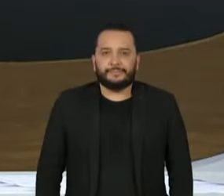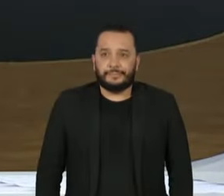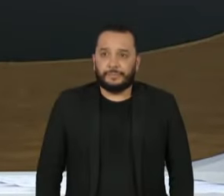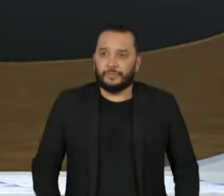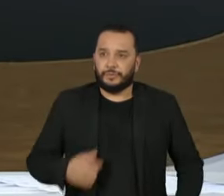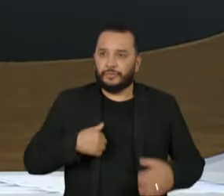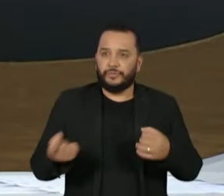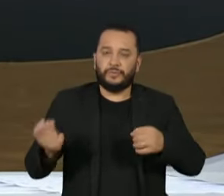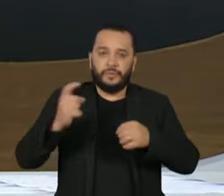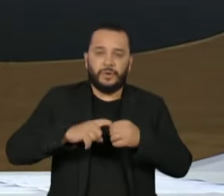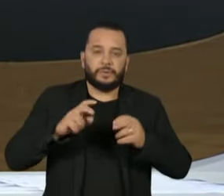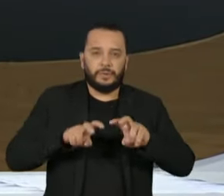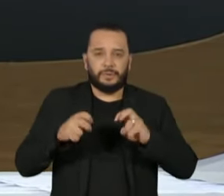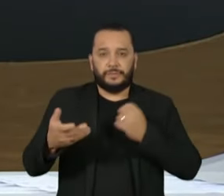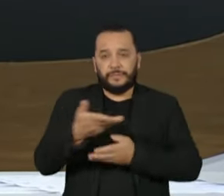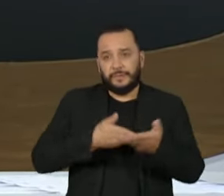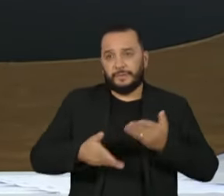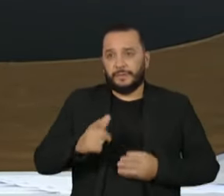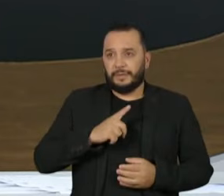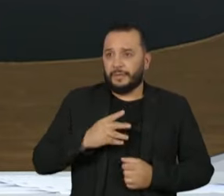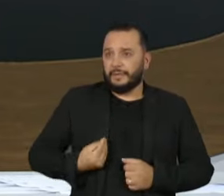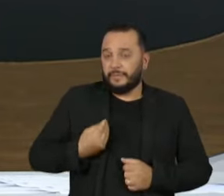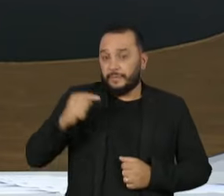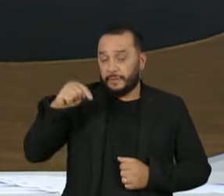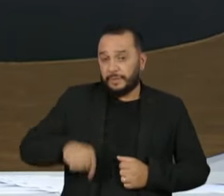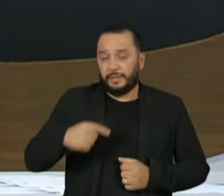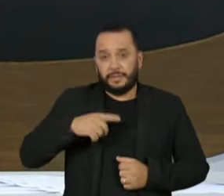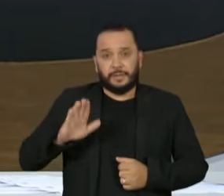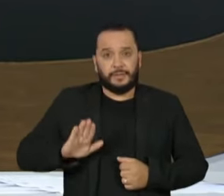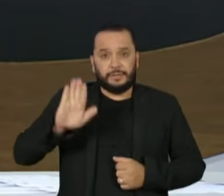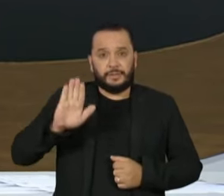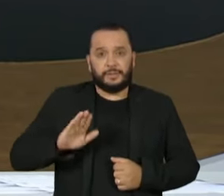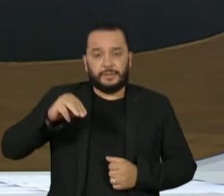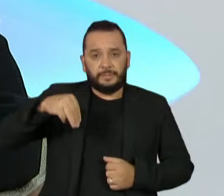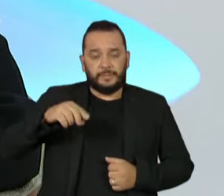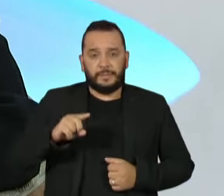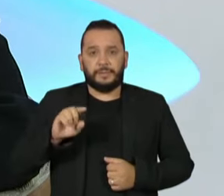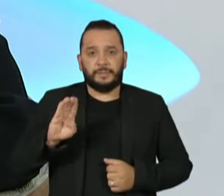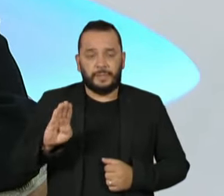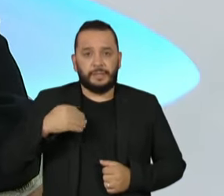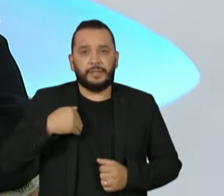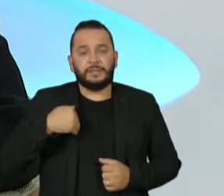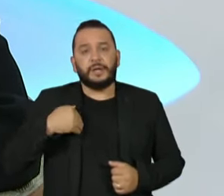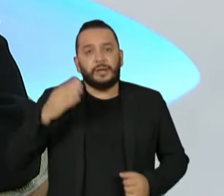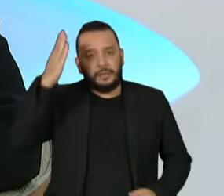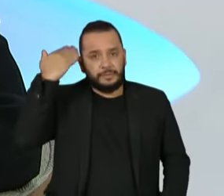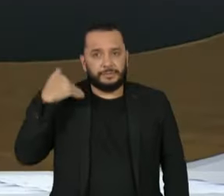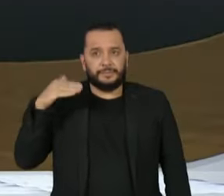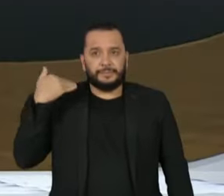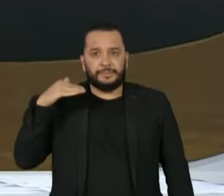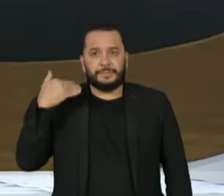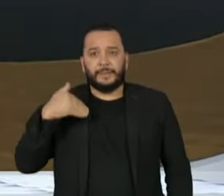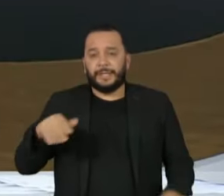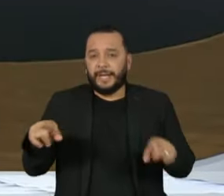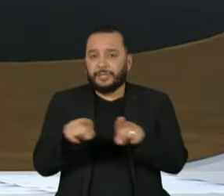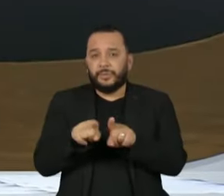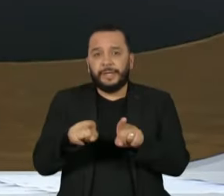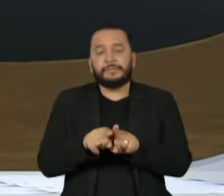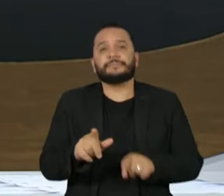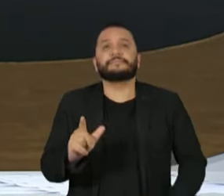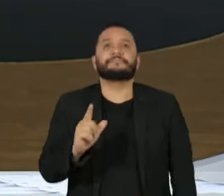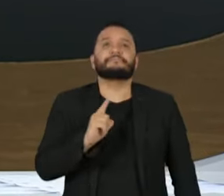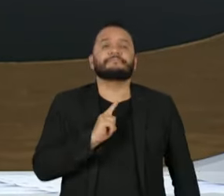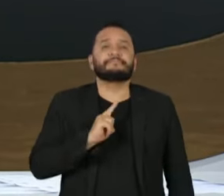Estamos de volta com o Roda Viva, que hoje recebe a candidata do MDB à presidência da República, Simone Tebbit. Senadora, senhora